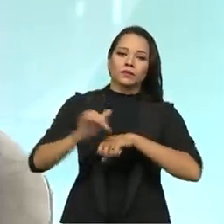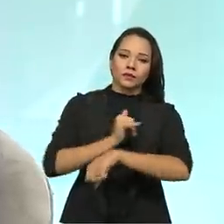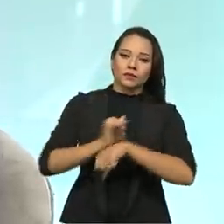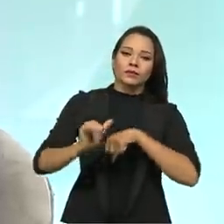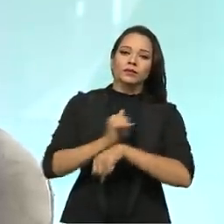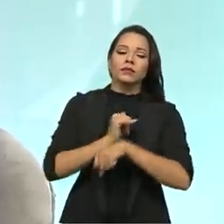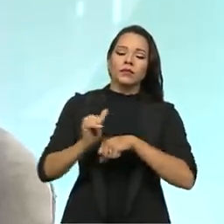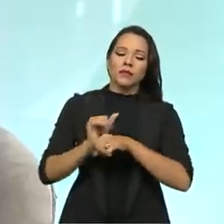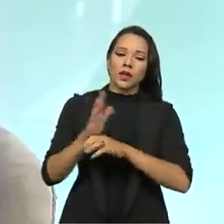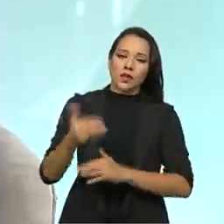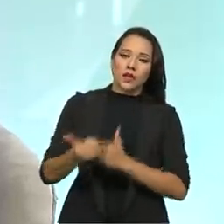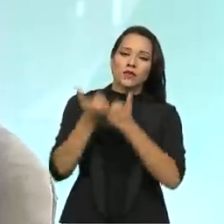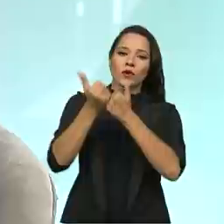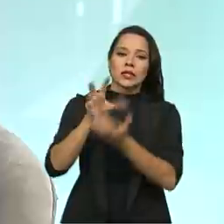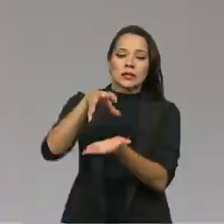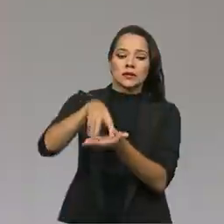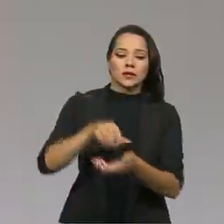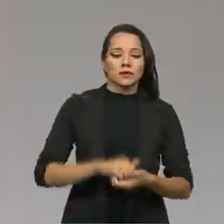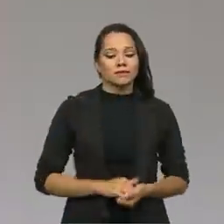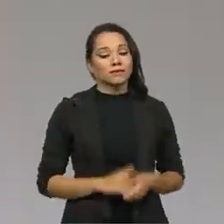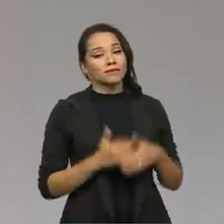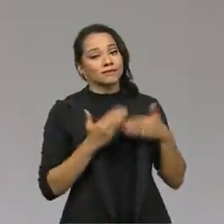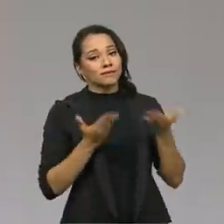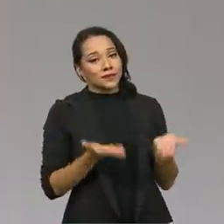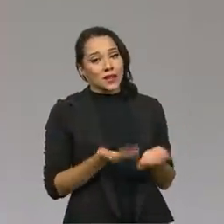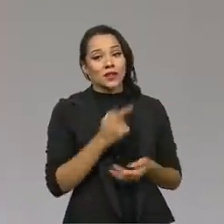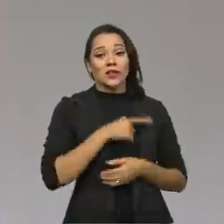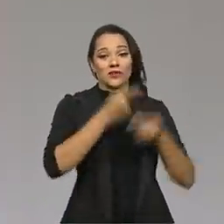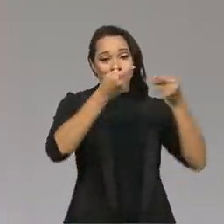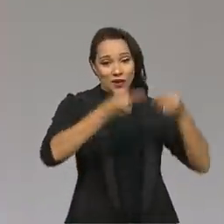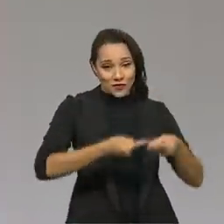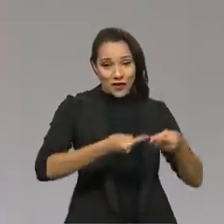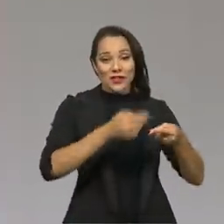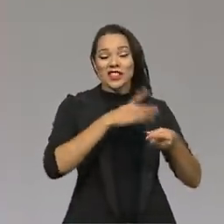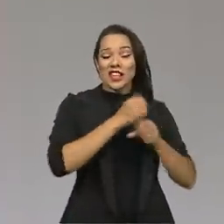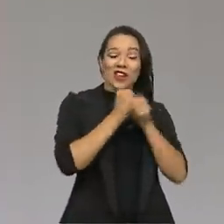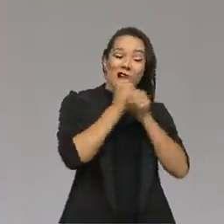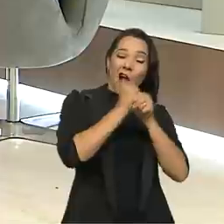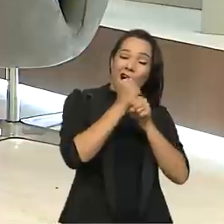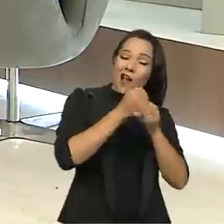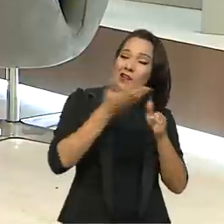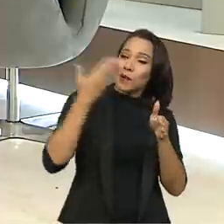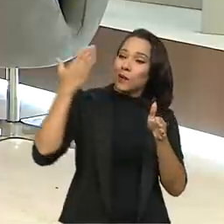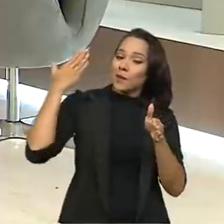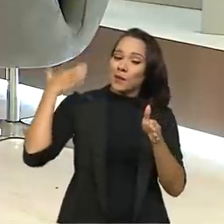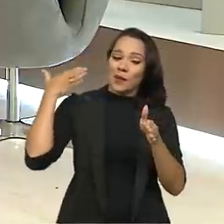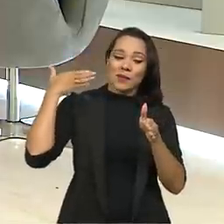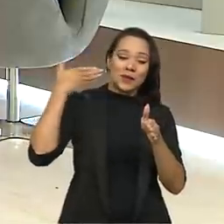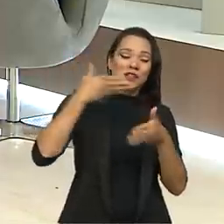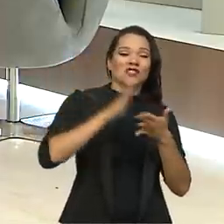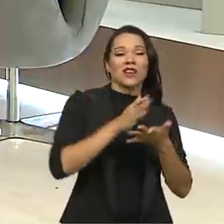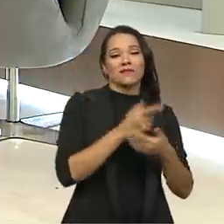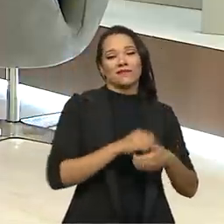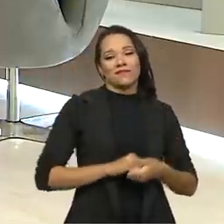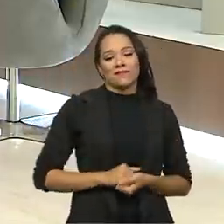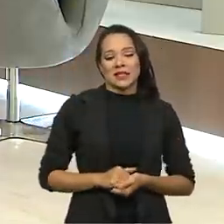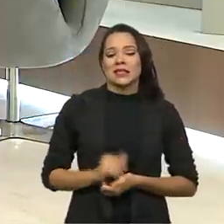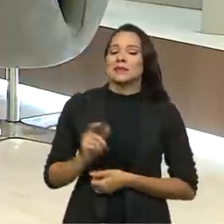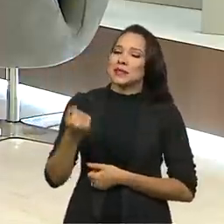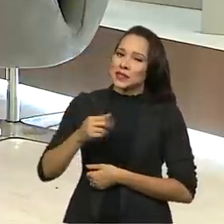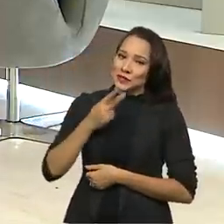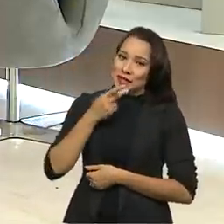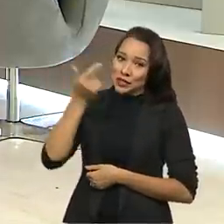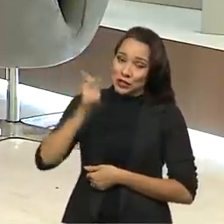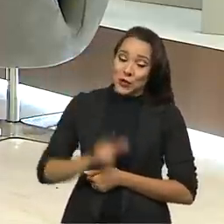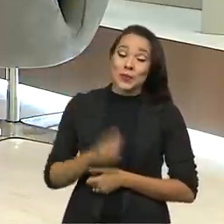em reforço a esse distrito. Ou seja, secretária, são desafios que vêm de anos, né? Anos. A gente precisa, vou repetir, a